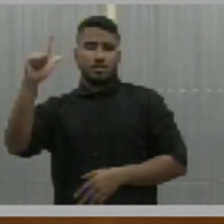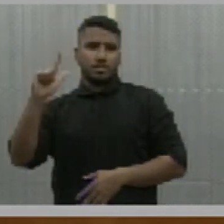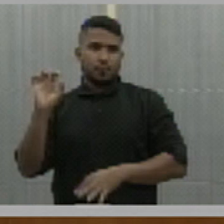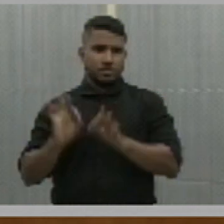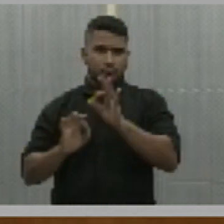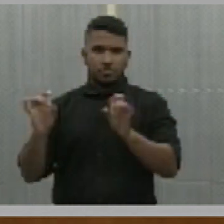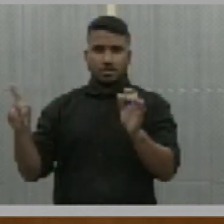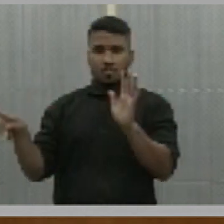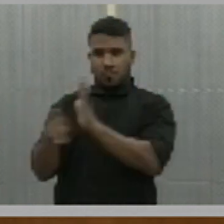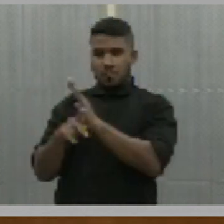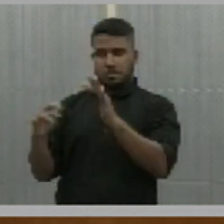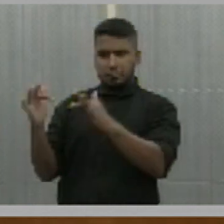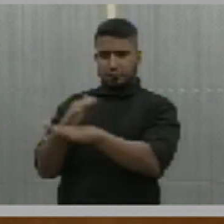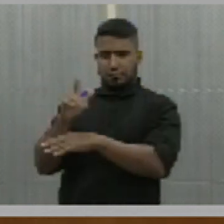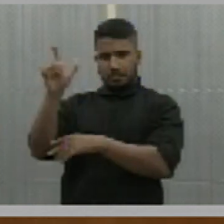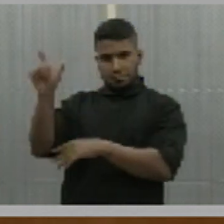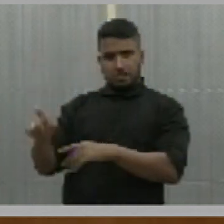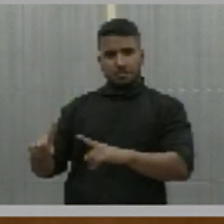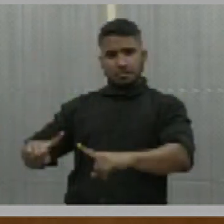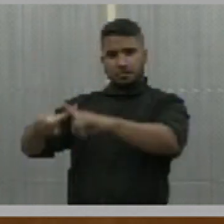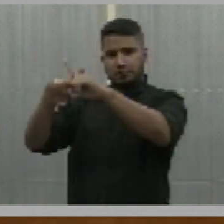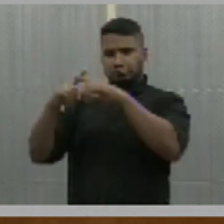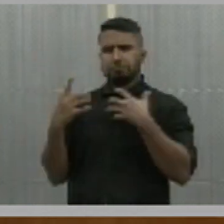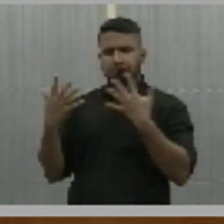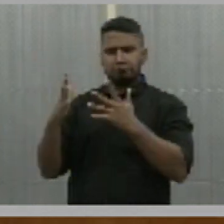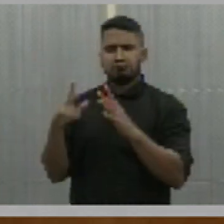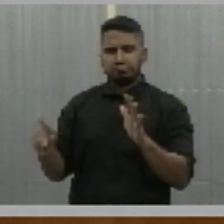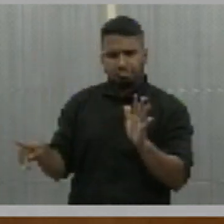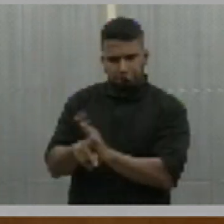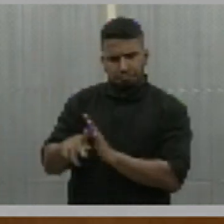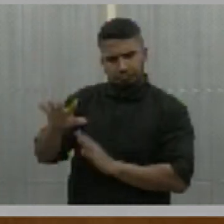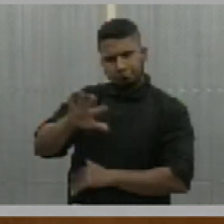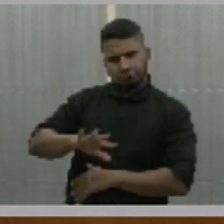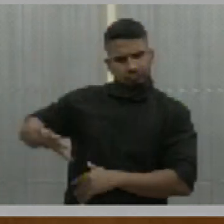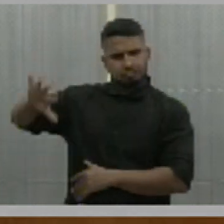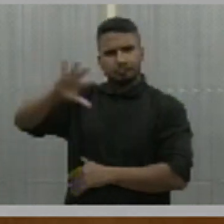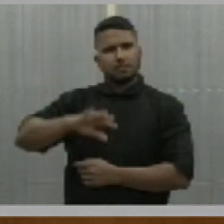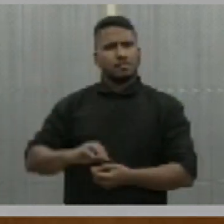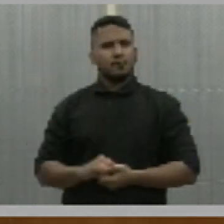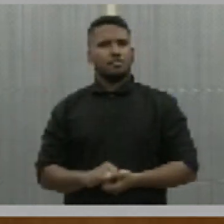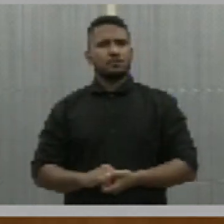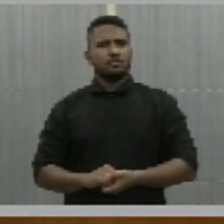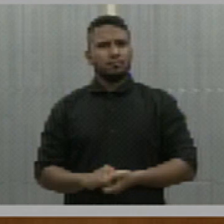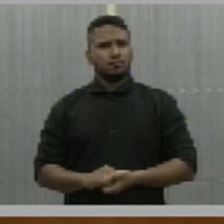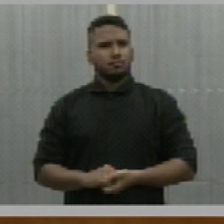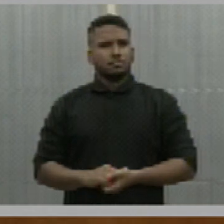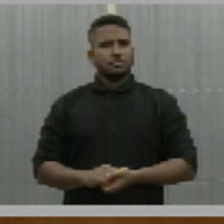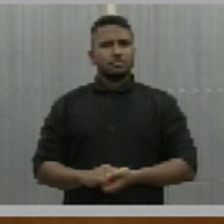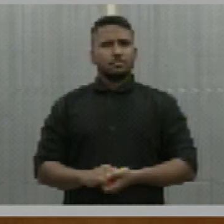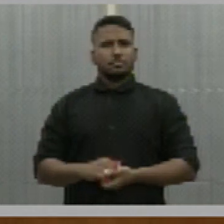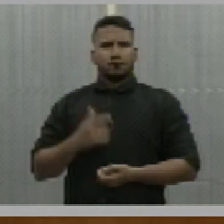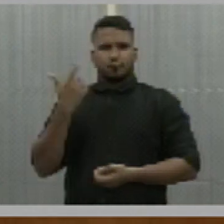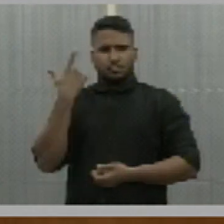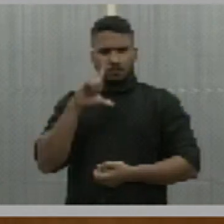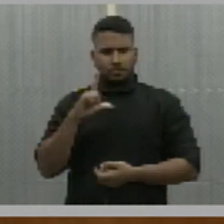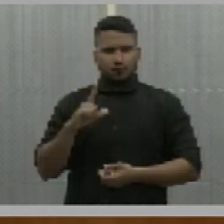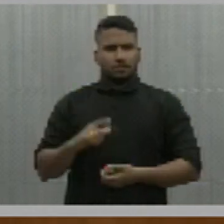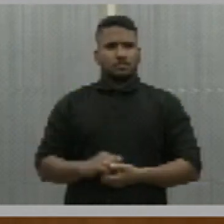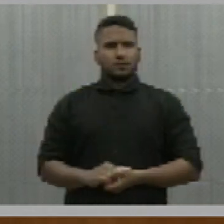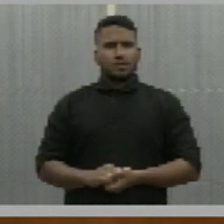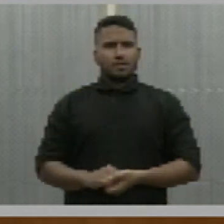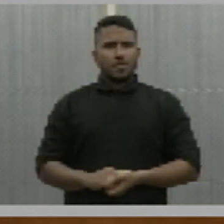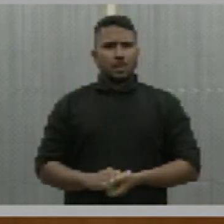não só a sociedade de Campo Maiorense e do território dos Carnaubais por essa conquista há muito tempo